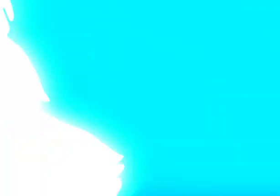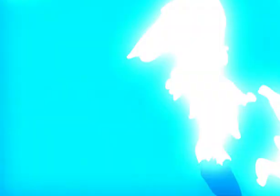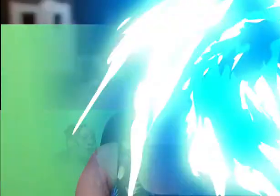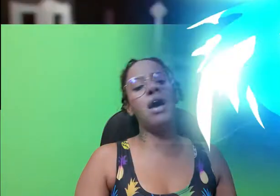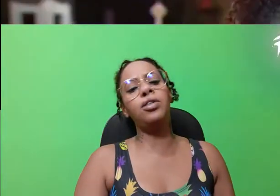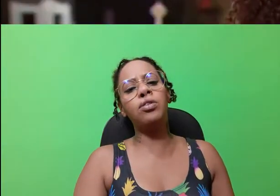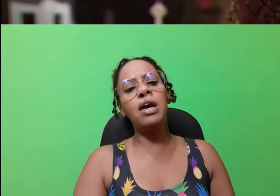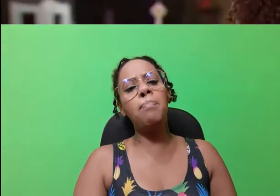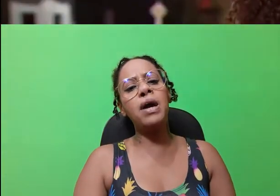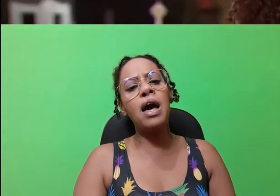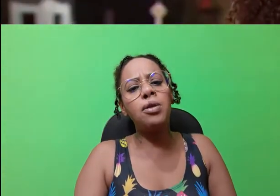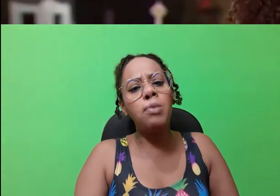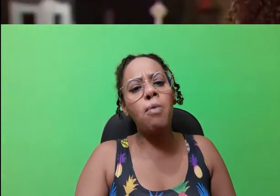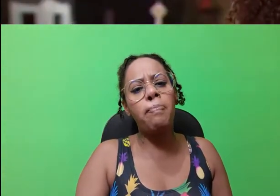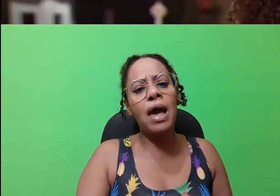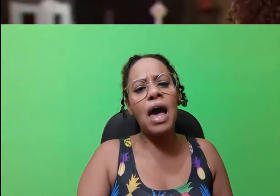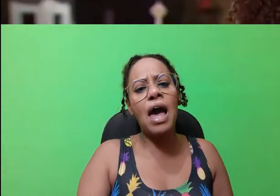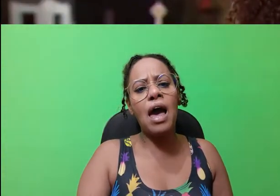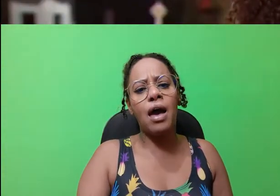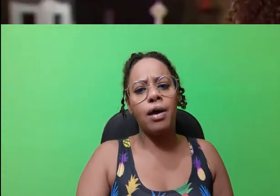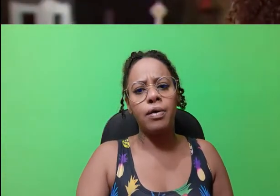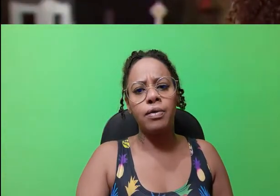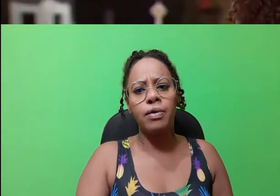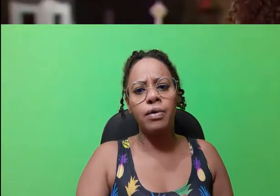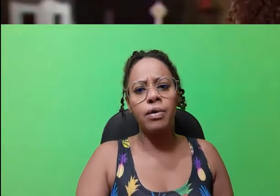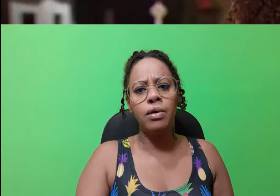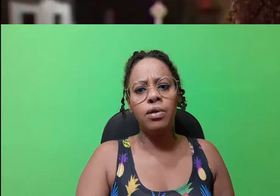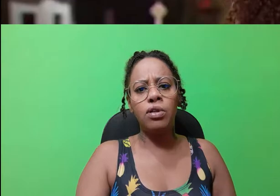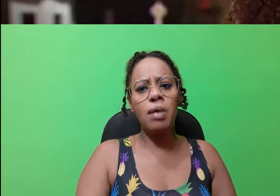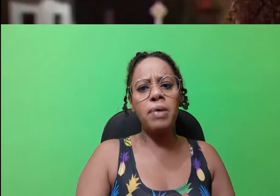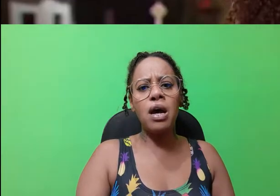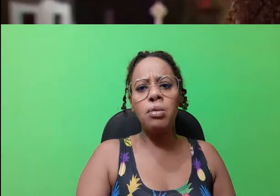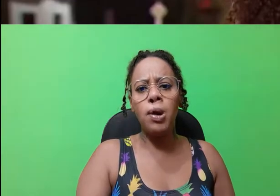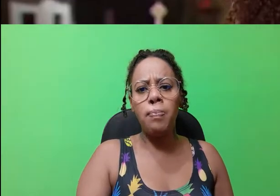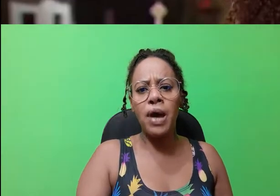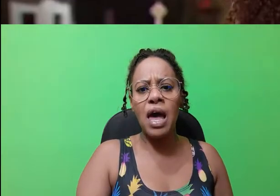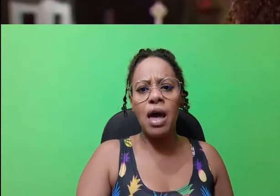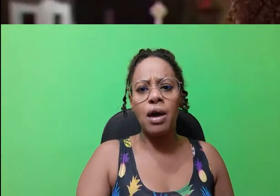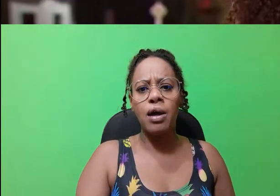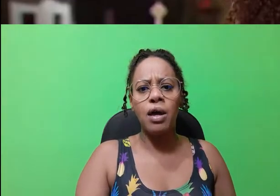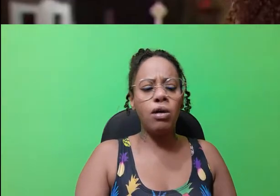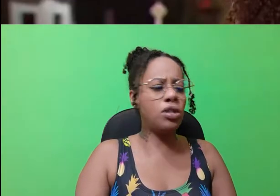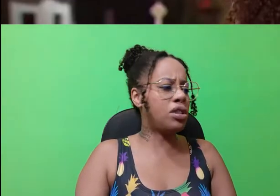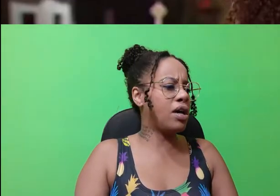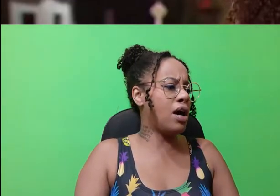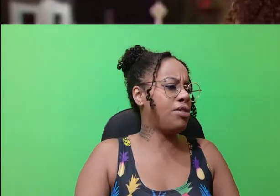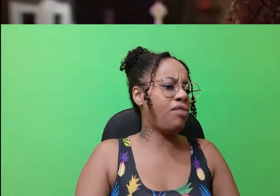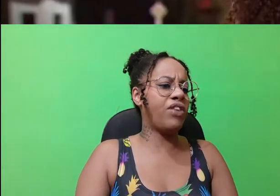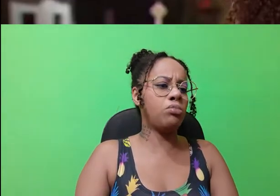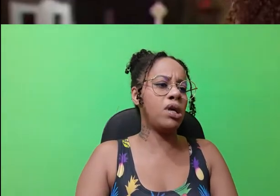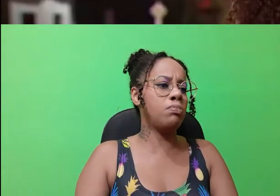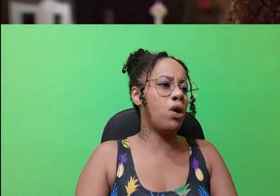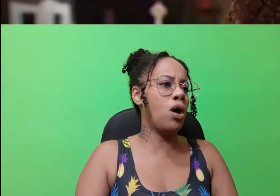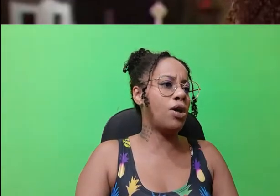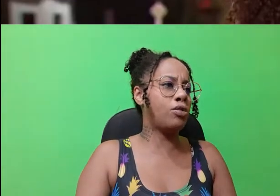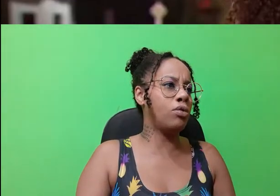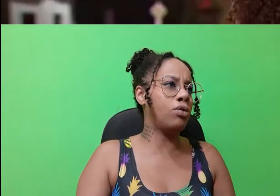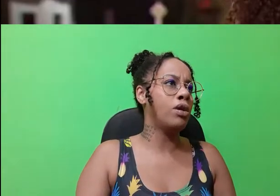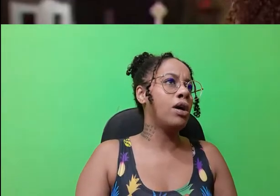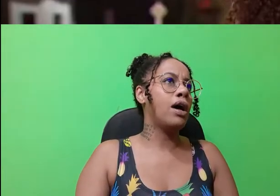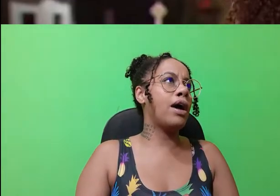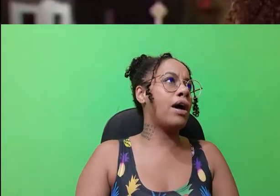-feira. Ah, isso aí é pegar no meu pé. Isso aí é pegar no meu pé. Eu descanso, eu faço umas